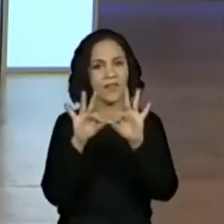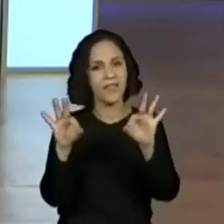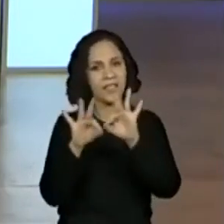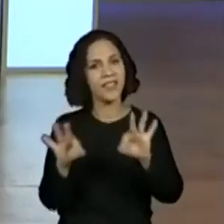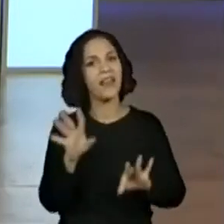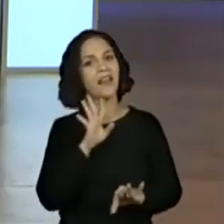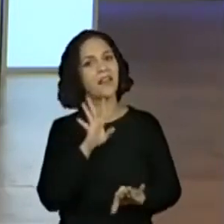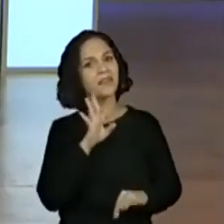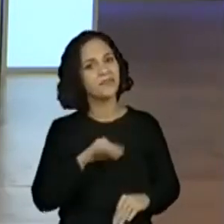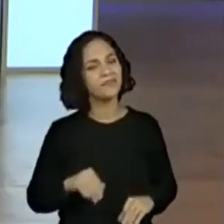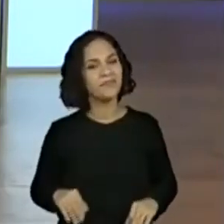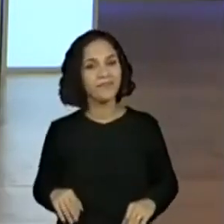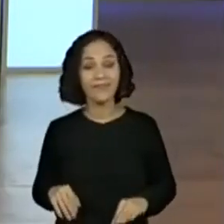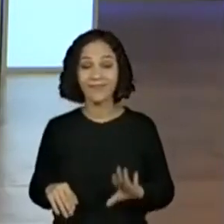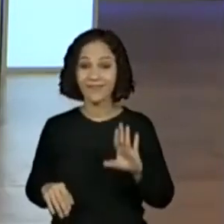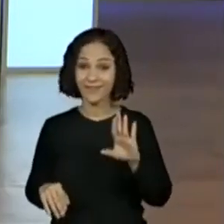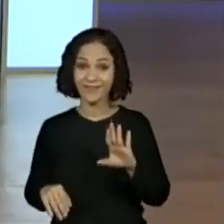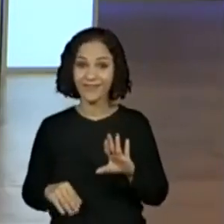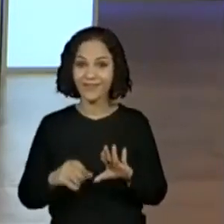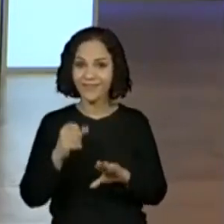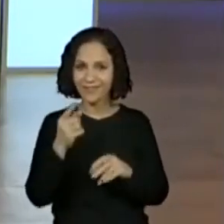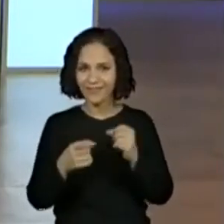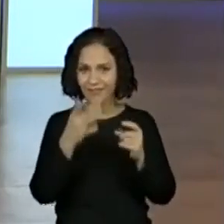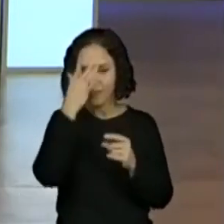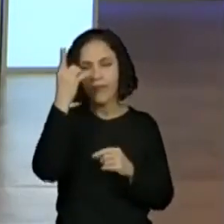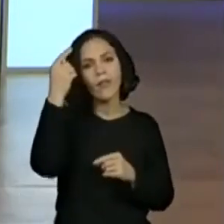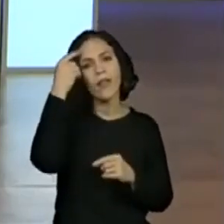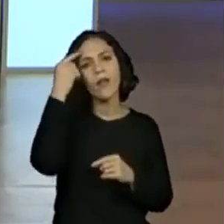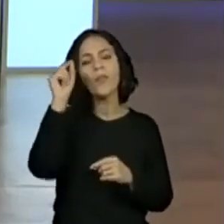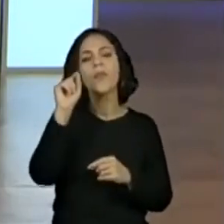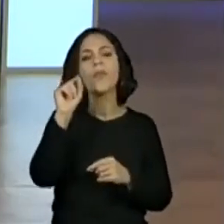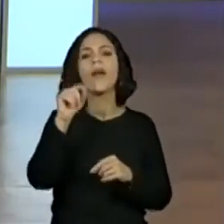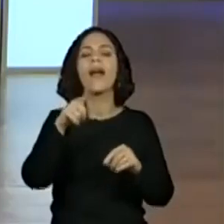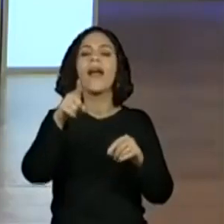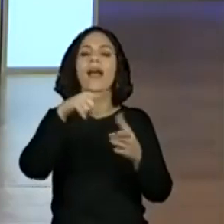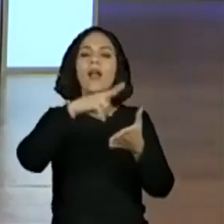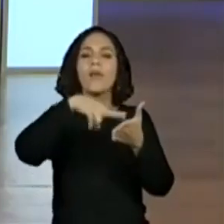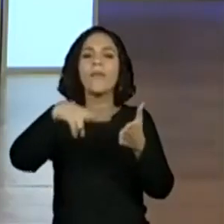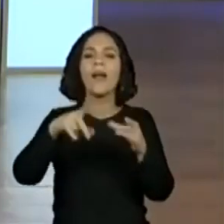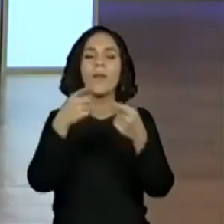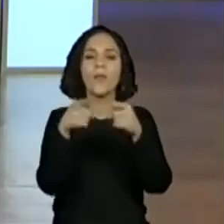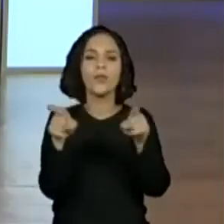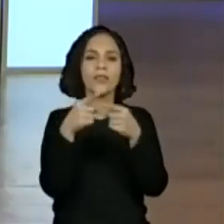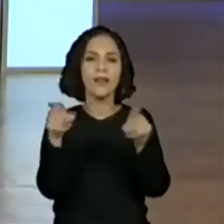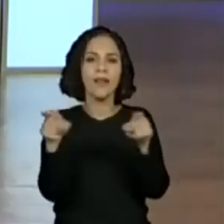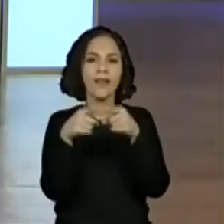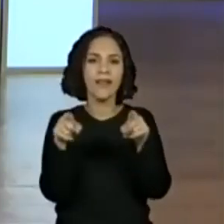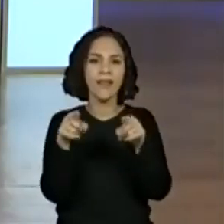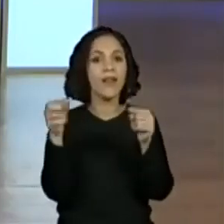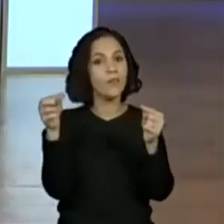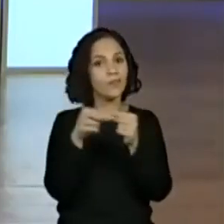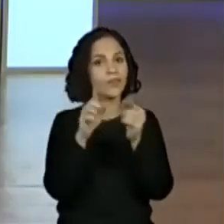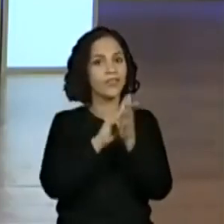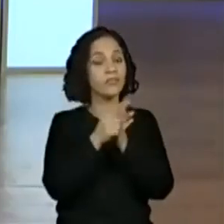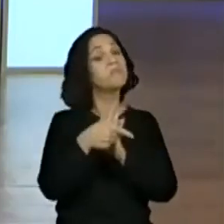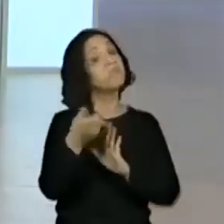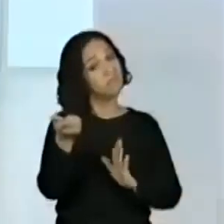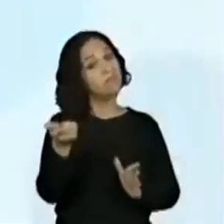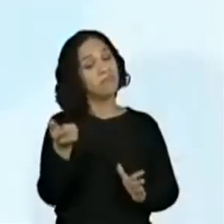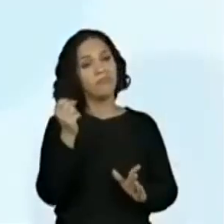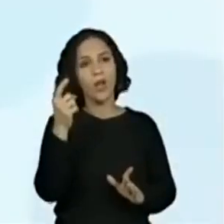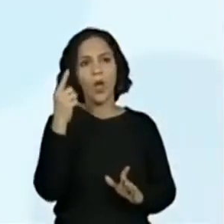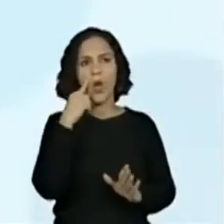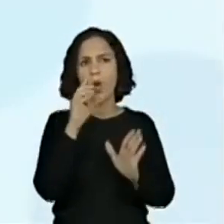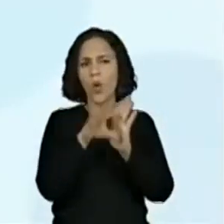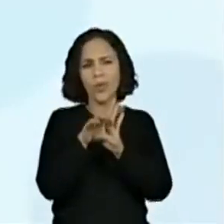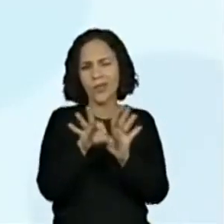Legal. Tem gente que lembra que muitas letras de música têm a ver com o gênero. Exatamente. Então, vamos para uma definiçãozinha